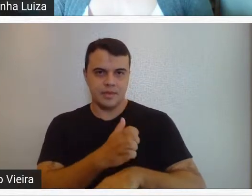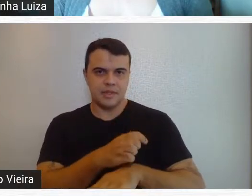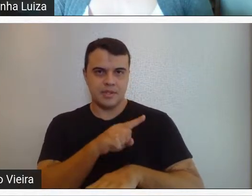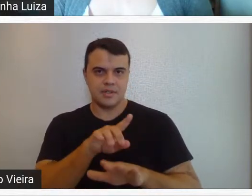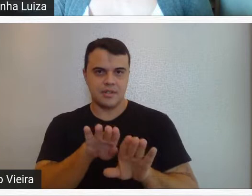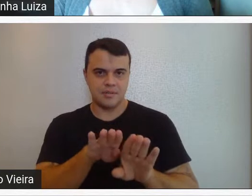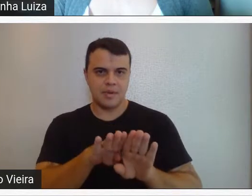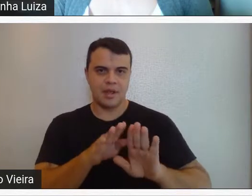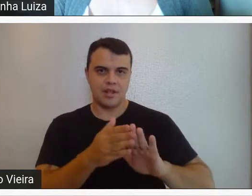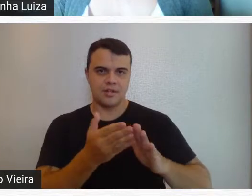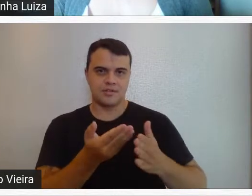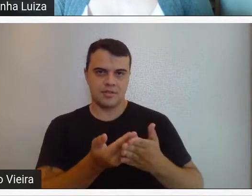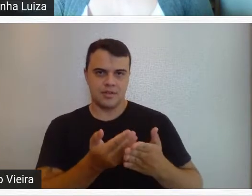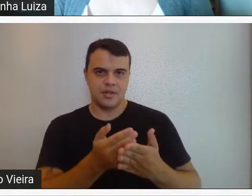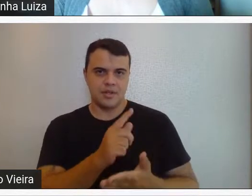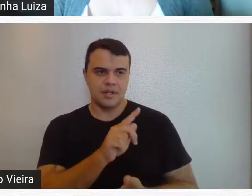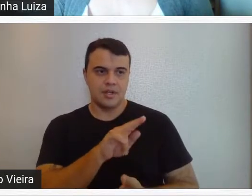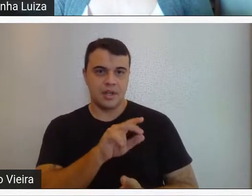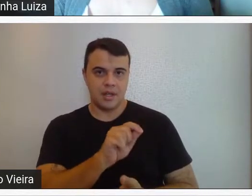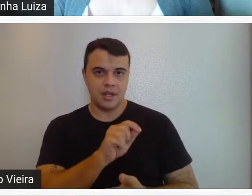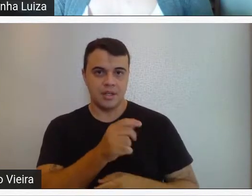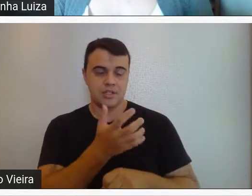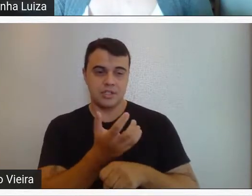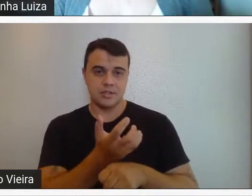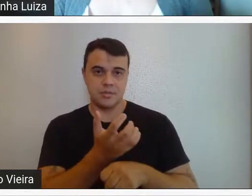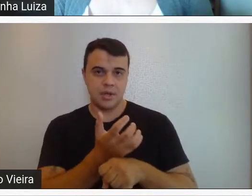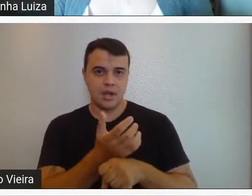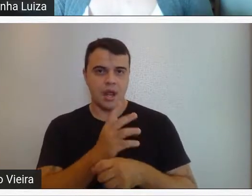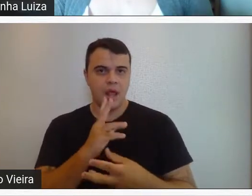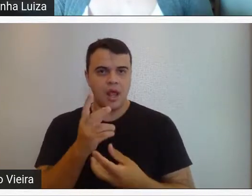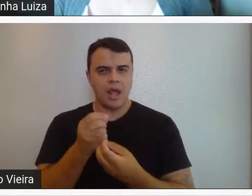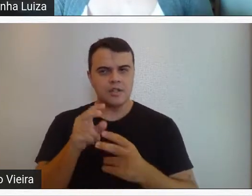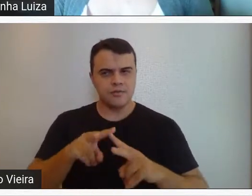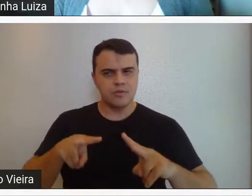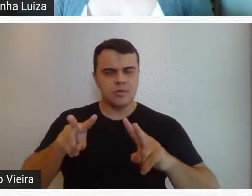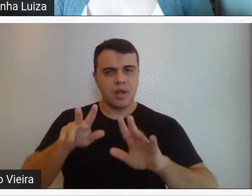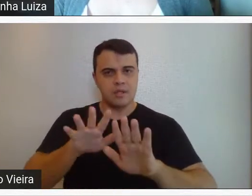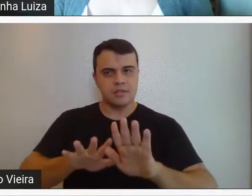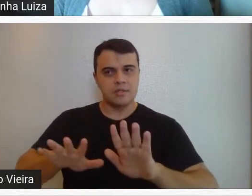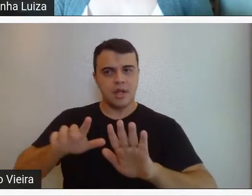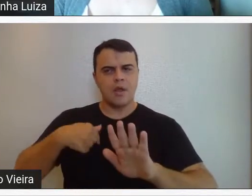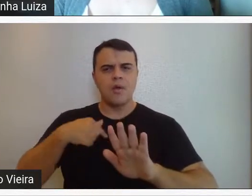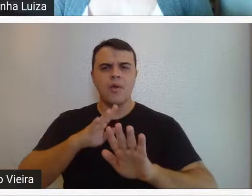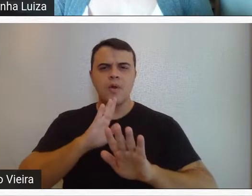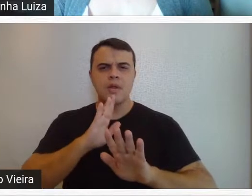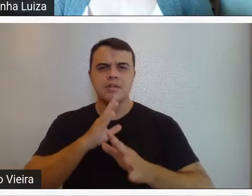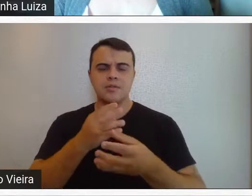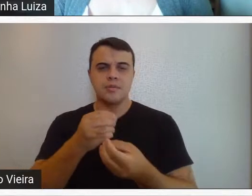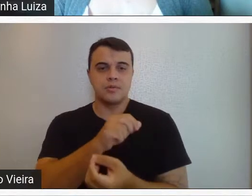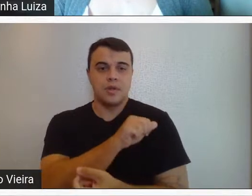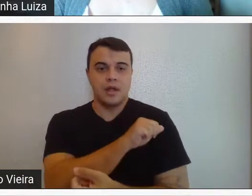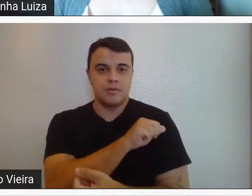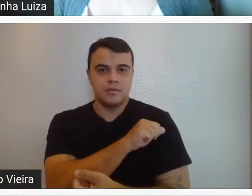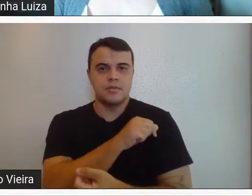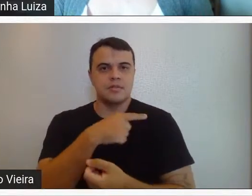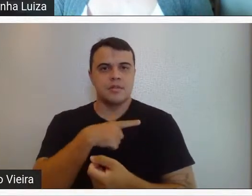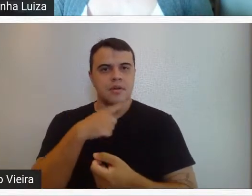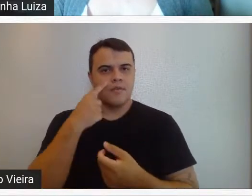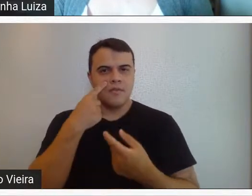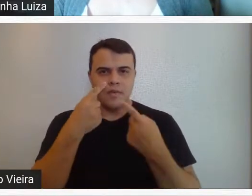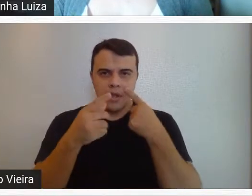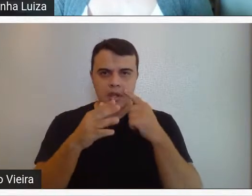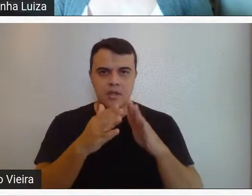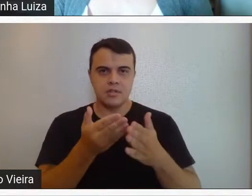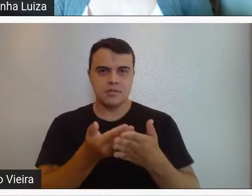na Escola Guignard, na disciplina de mediação em artes visuais, então eu conheci vários alunos e a gente vê que é uma